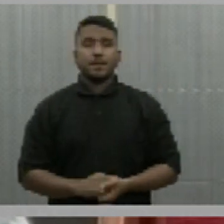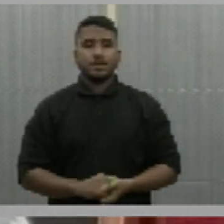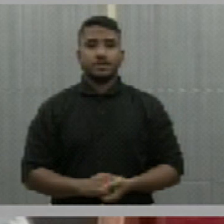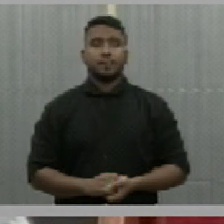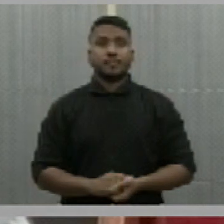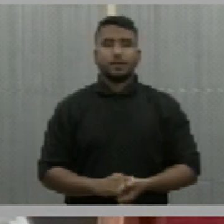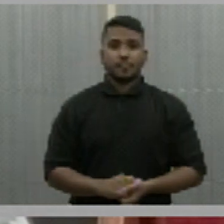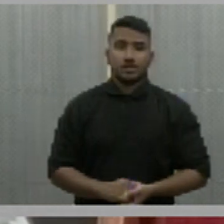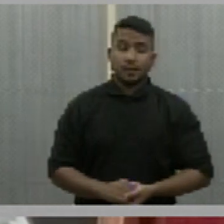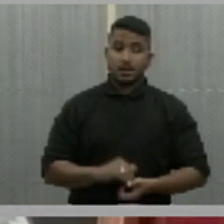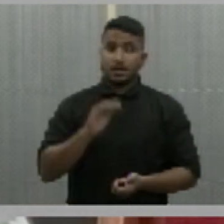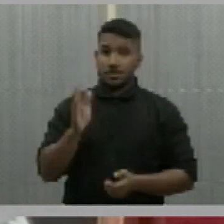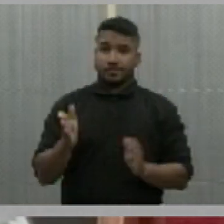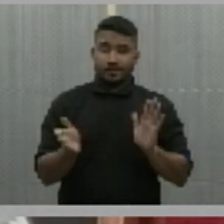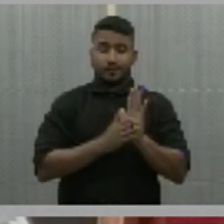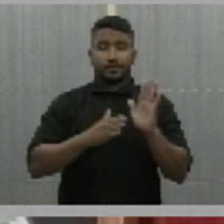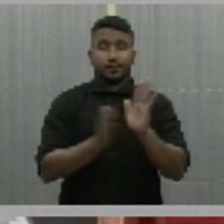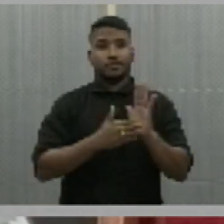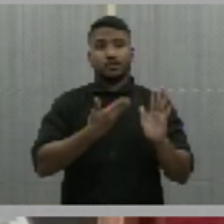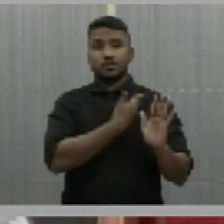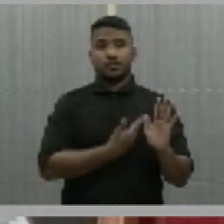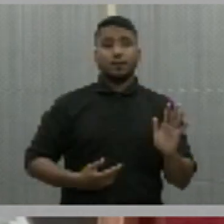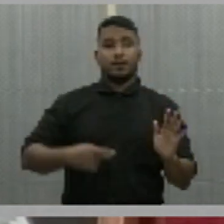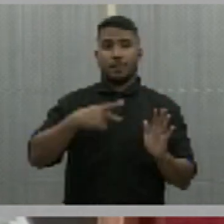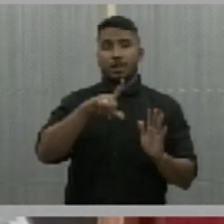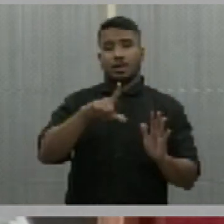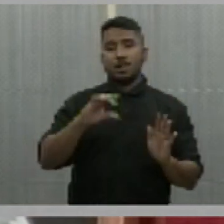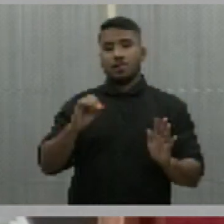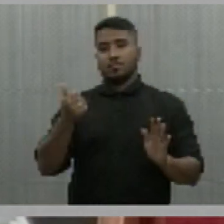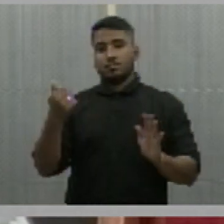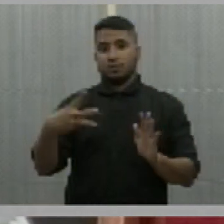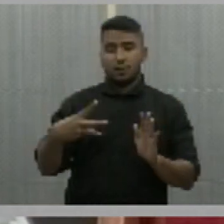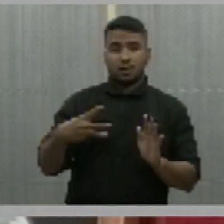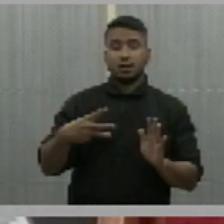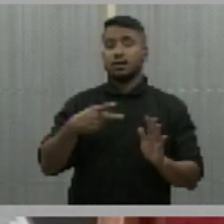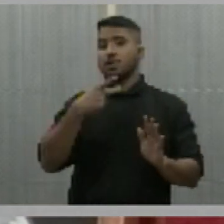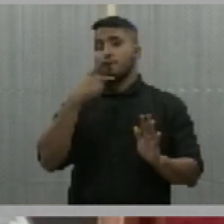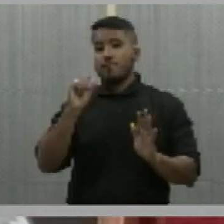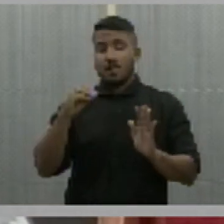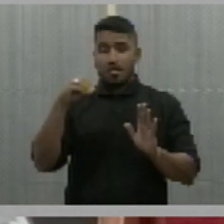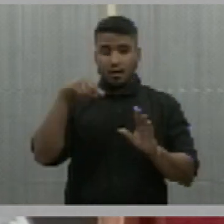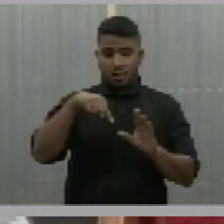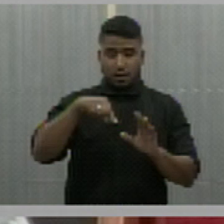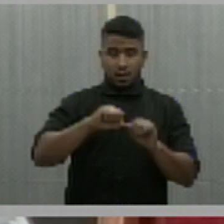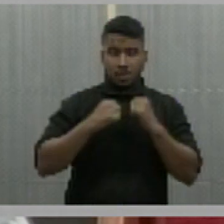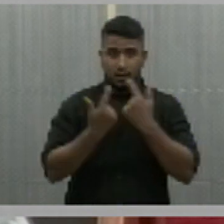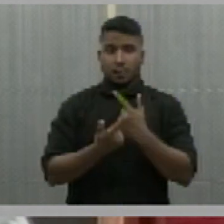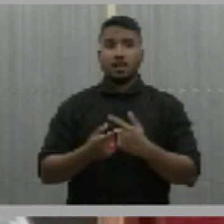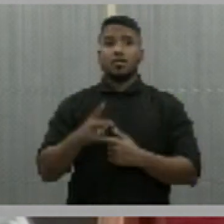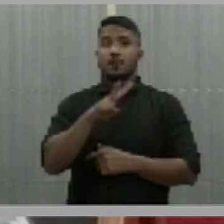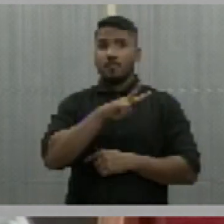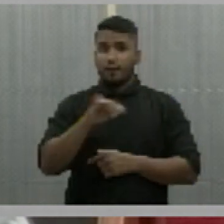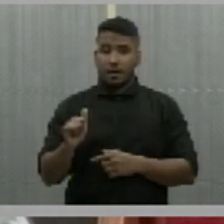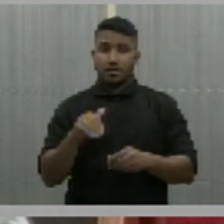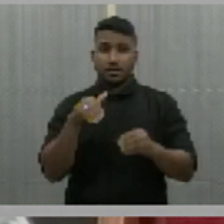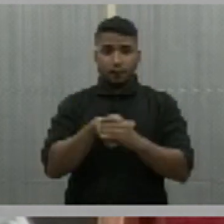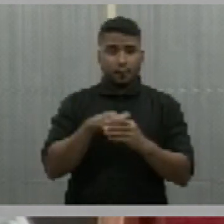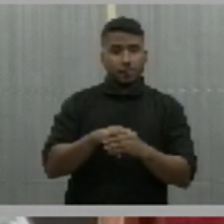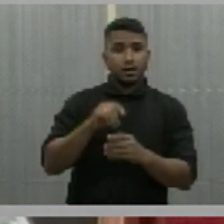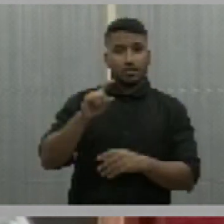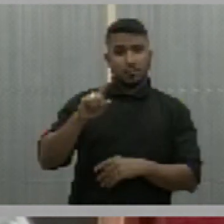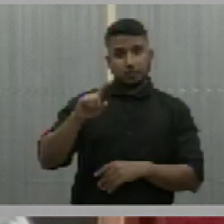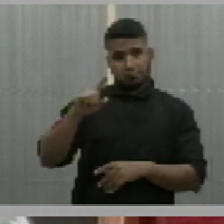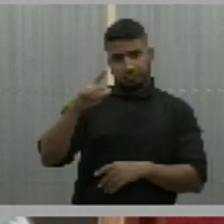a proposta do governo, o PLO 13, que tramita aqui na casa e que provavelmente será votado nos